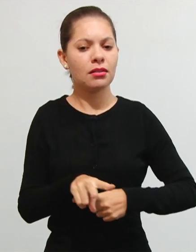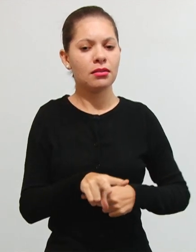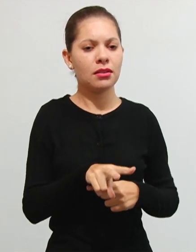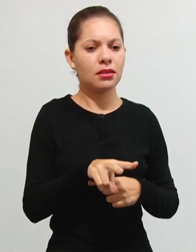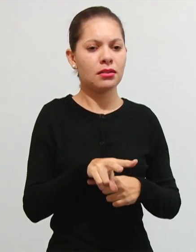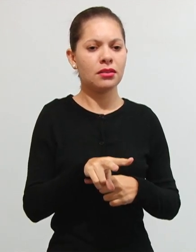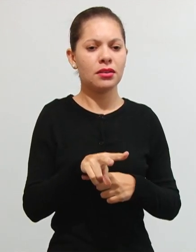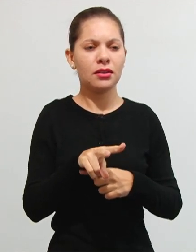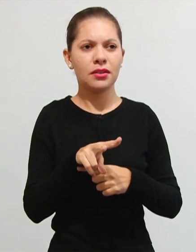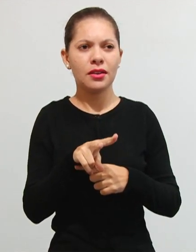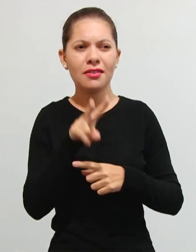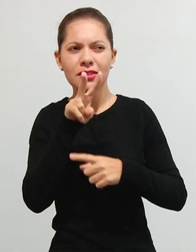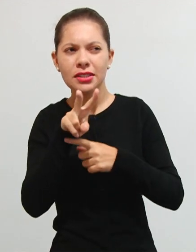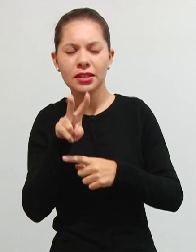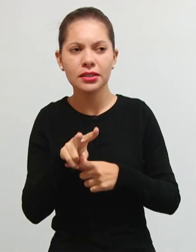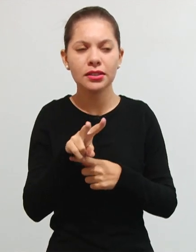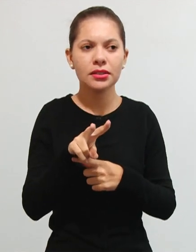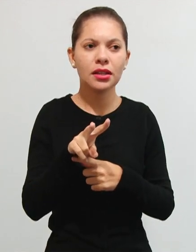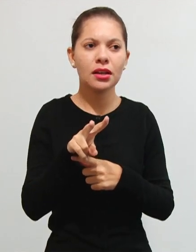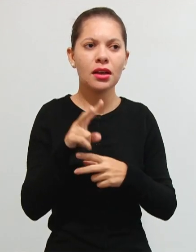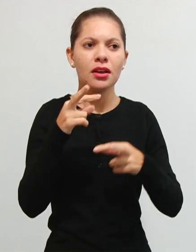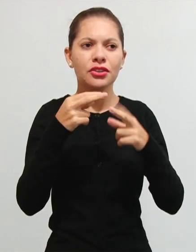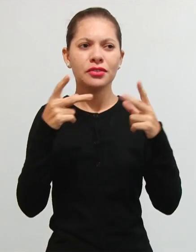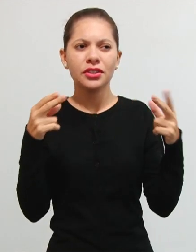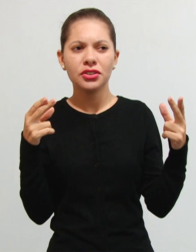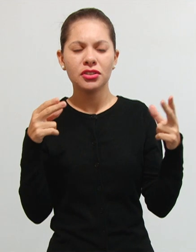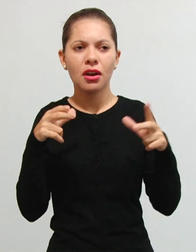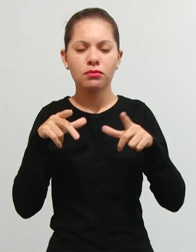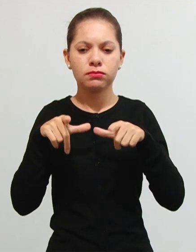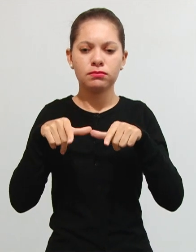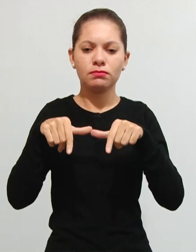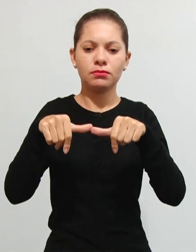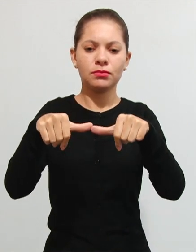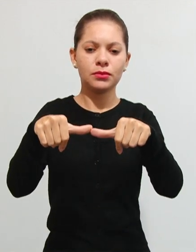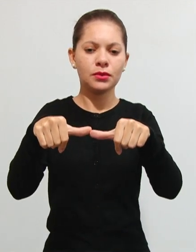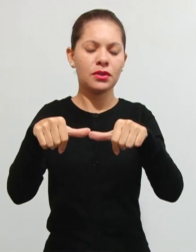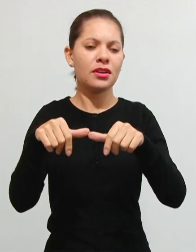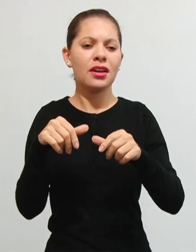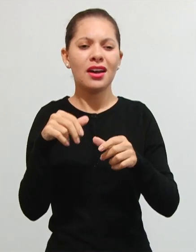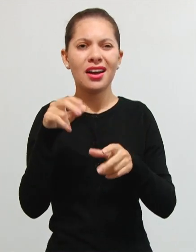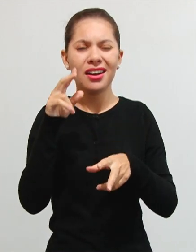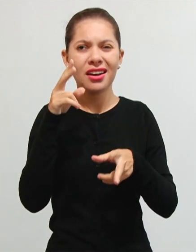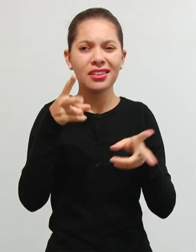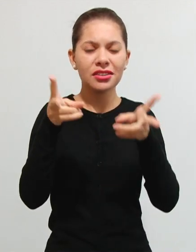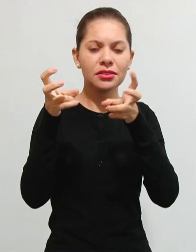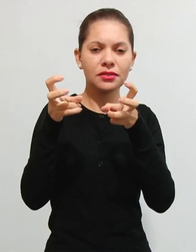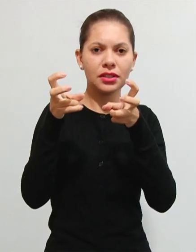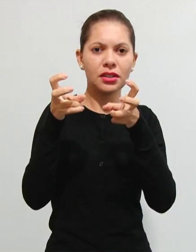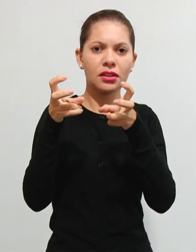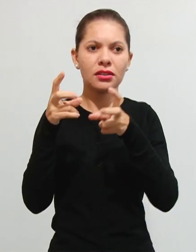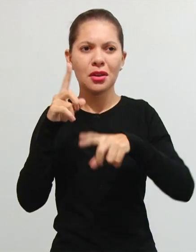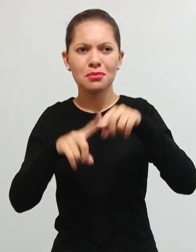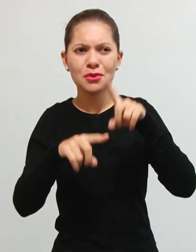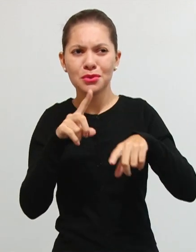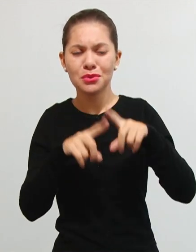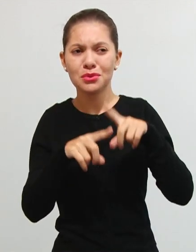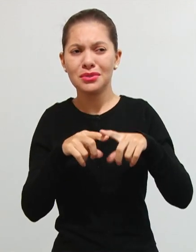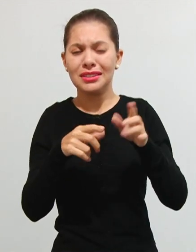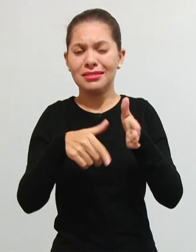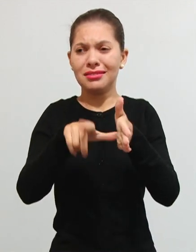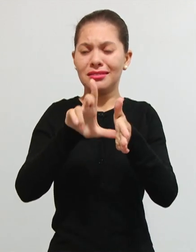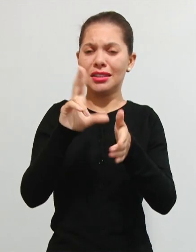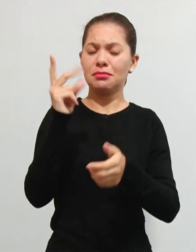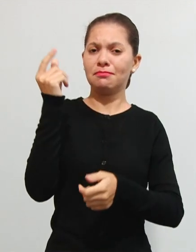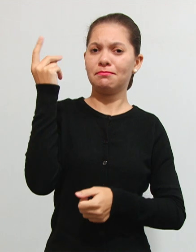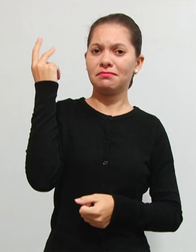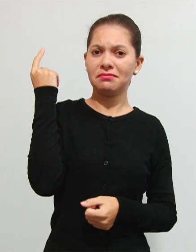açougue, né? Fiscaliza um supermercado, identifica que tem ali mercadorias vencidas. Isso, ele